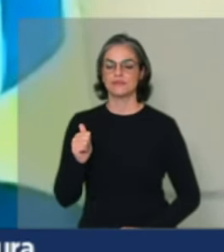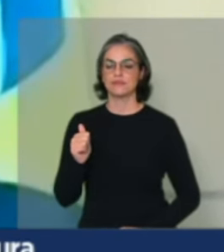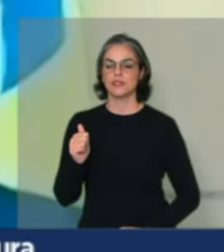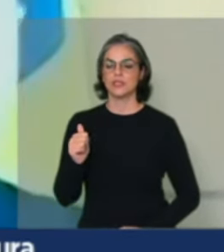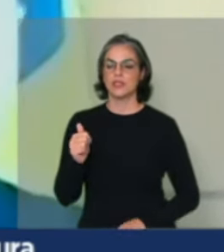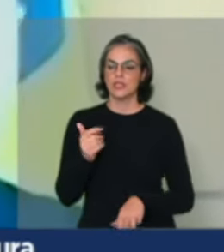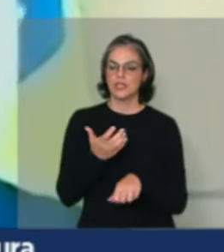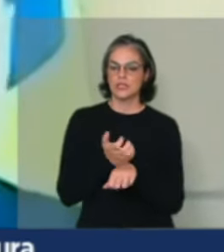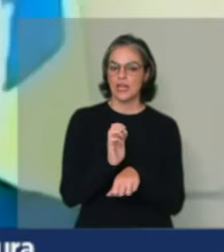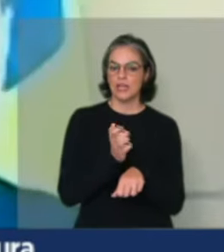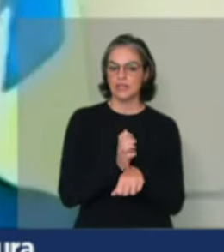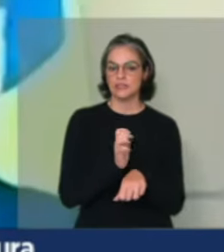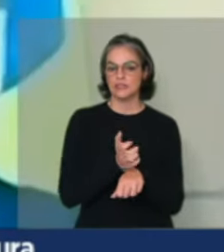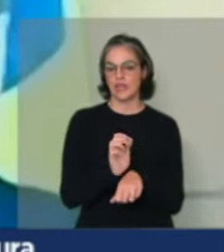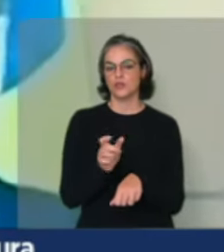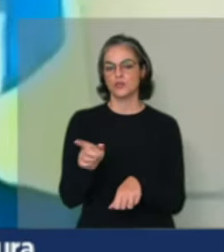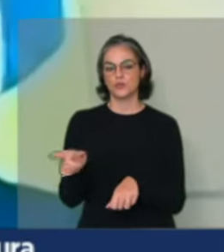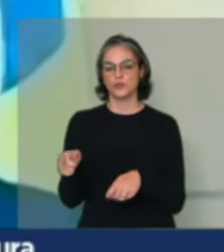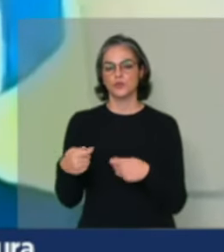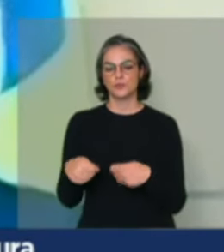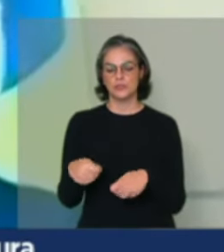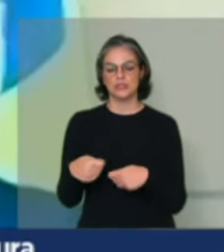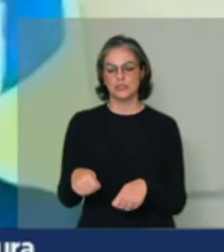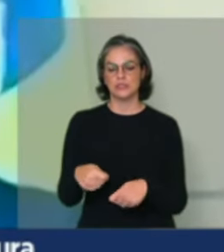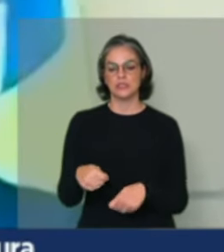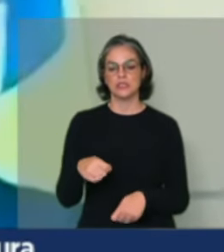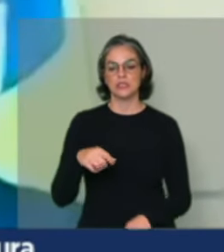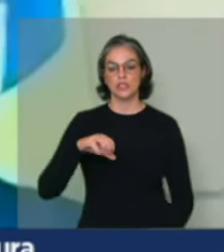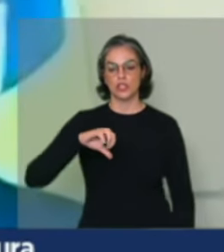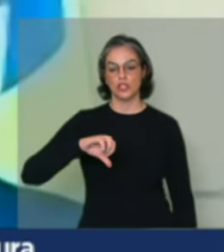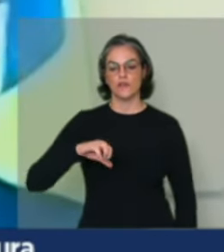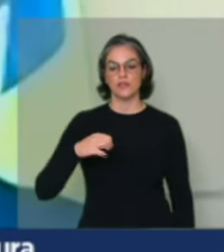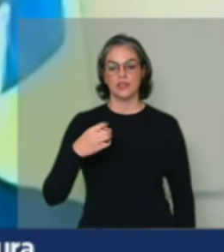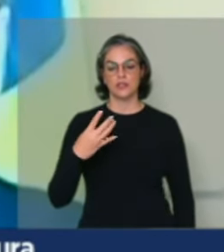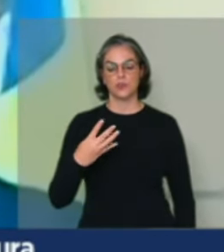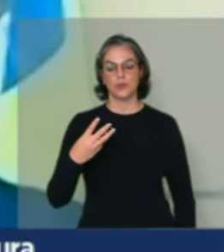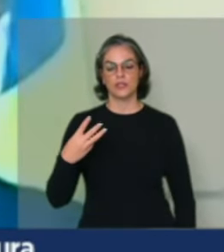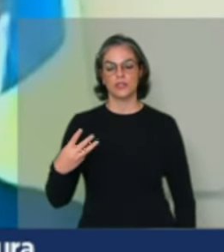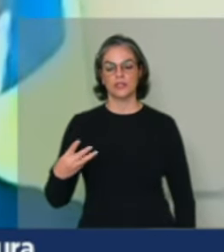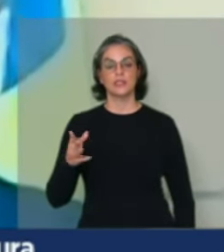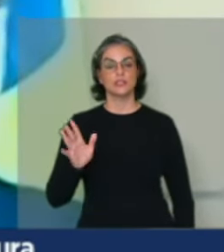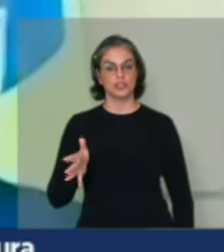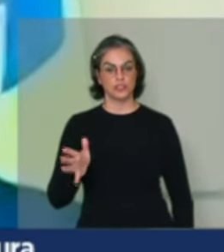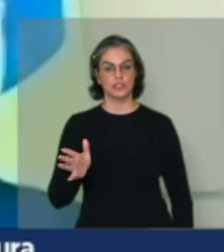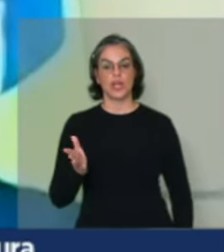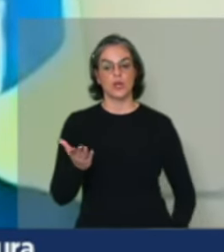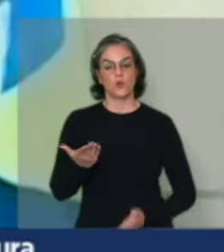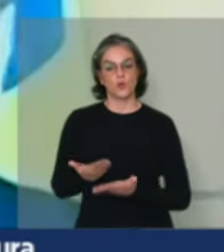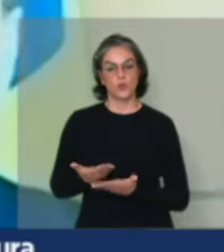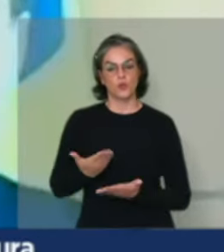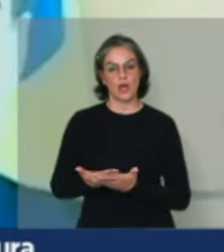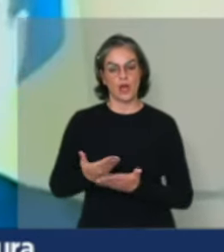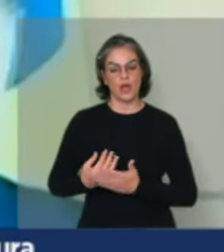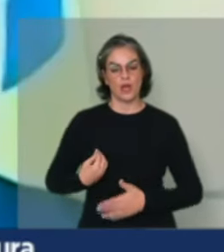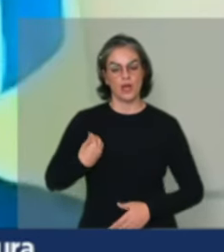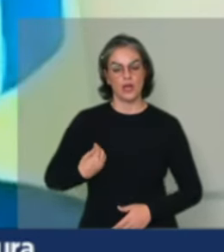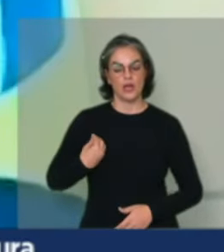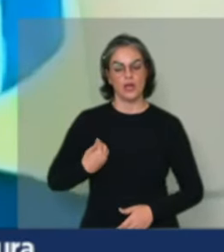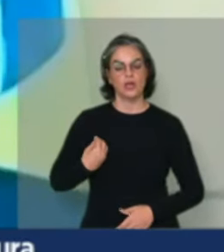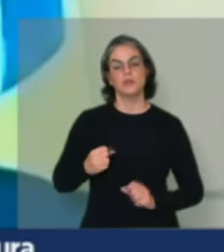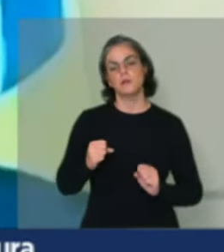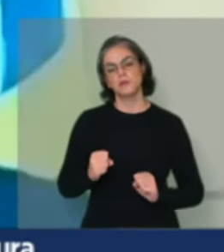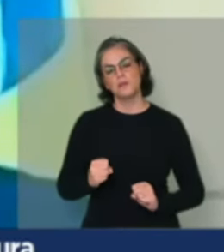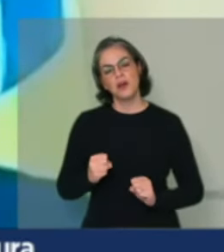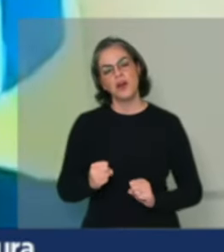aqui desde o ano passado. Nós temos 943 já estudantes que pode ser de nível médio ou